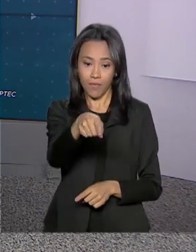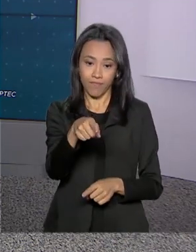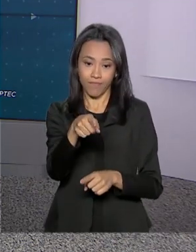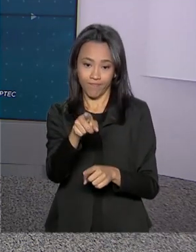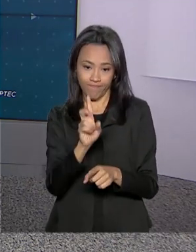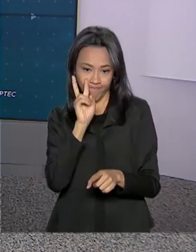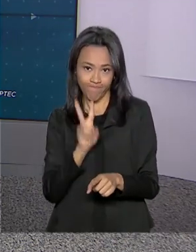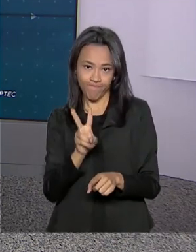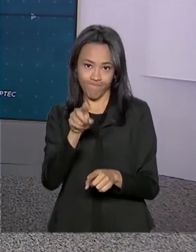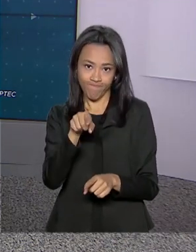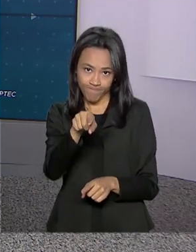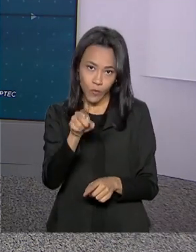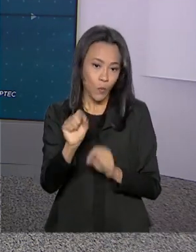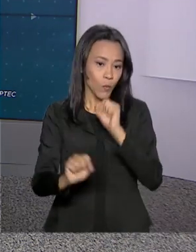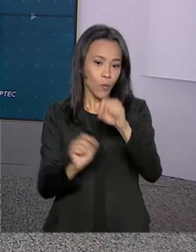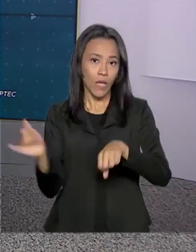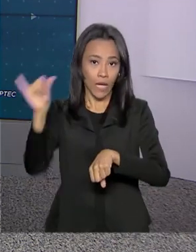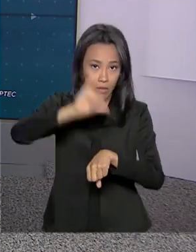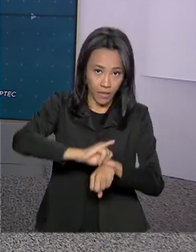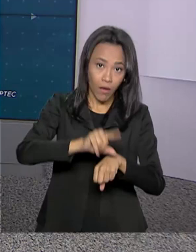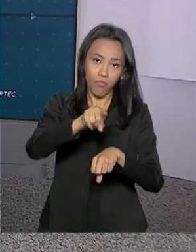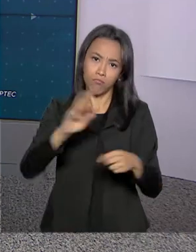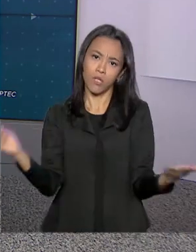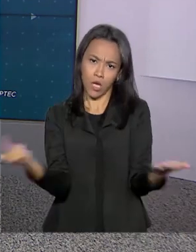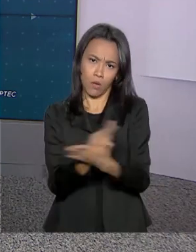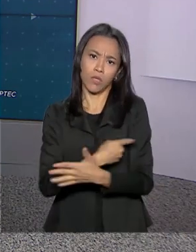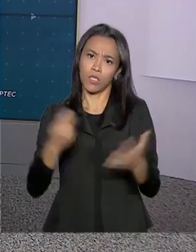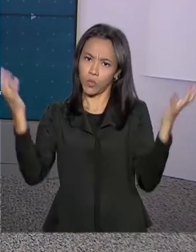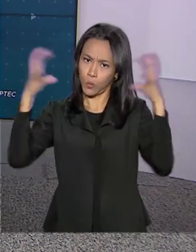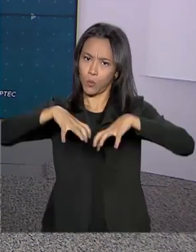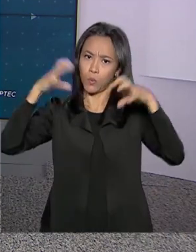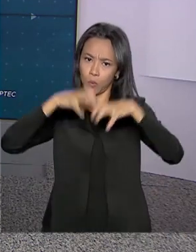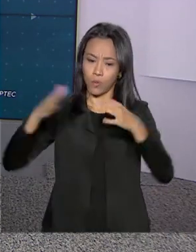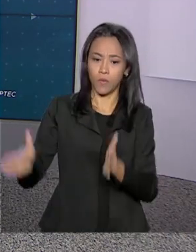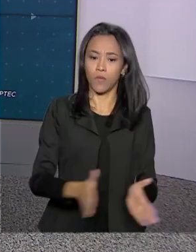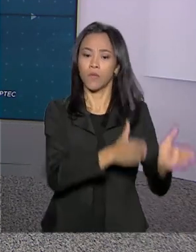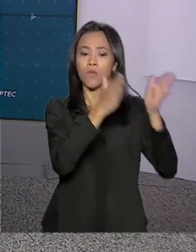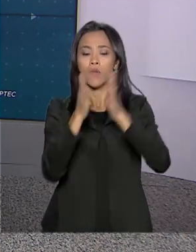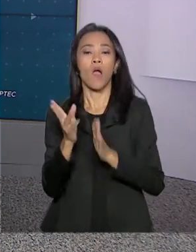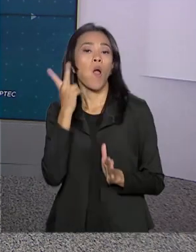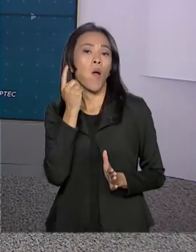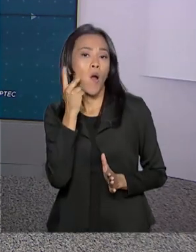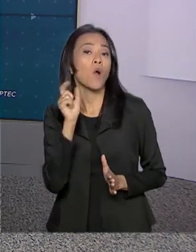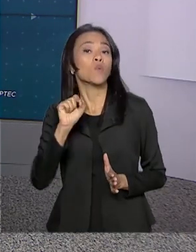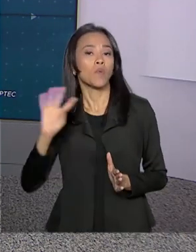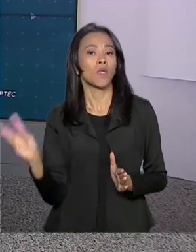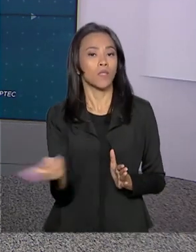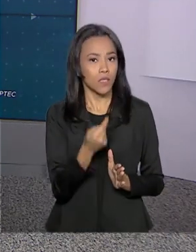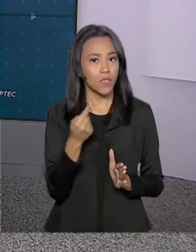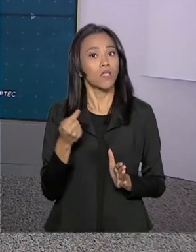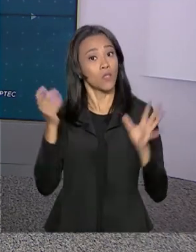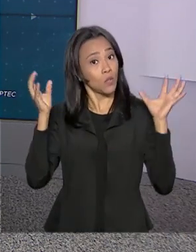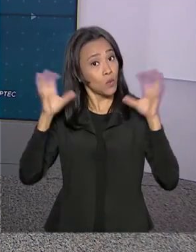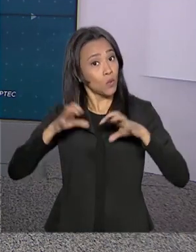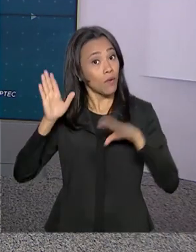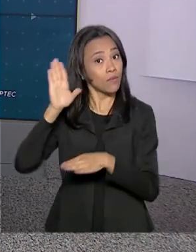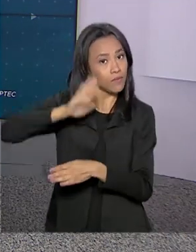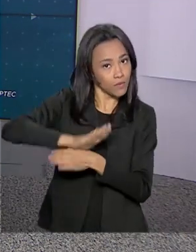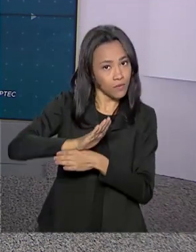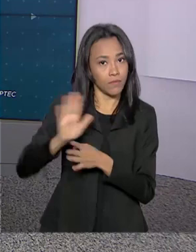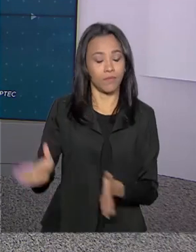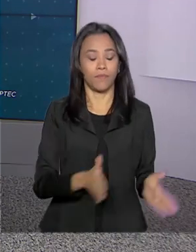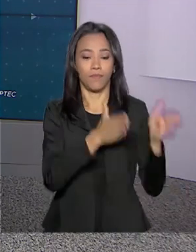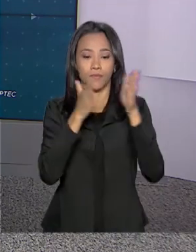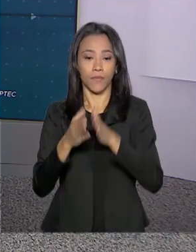em cima, há a possibilidade de pancadas de chuva. Em Fortaleza, possibilidade de chuva à tarde.